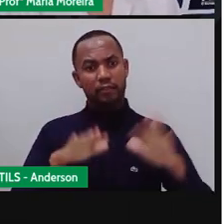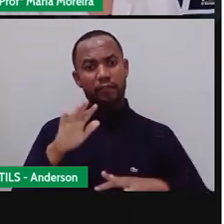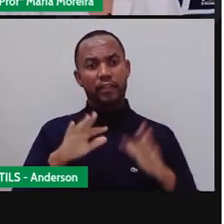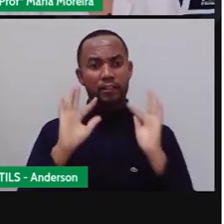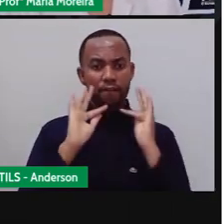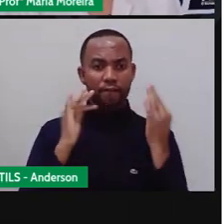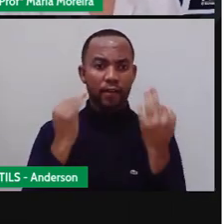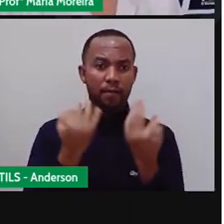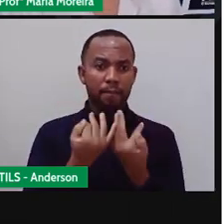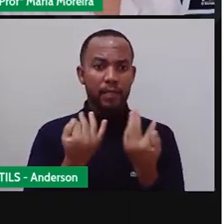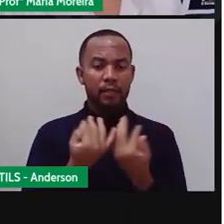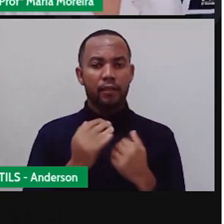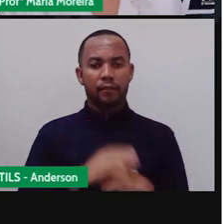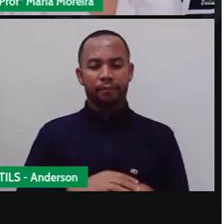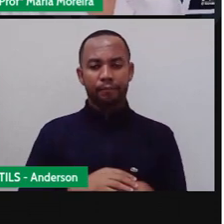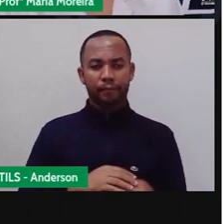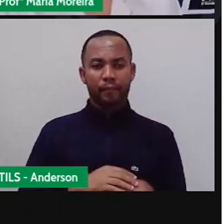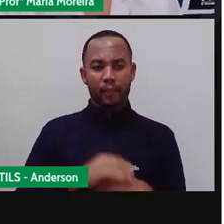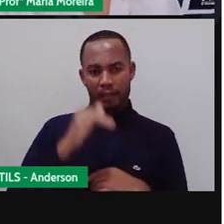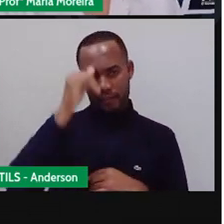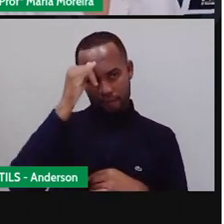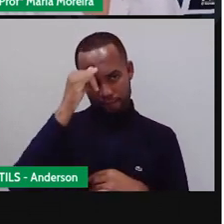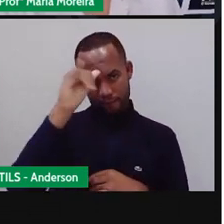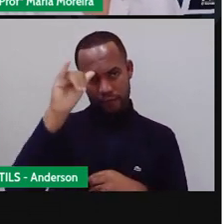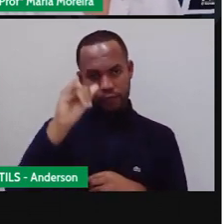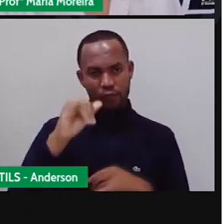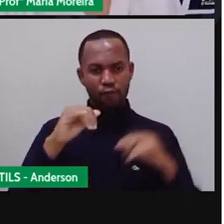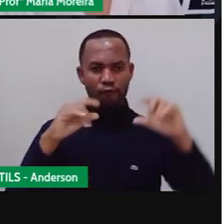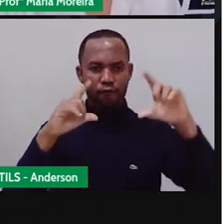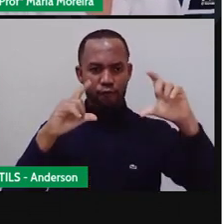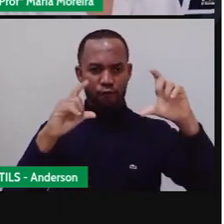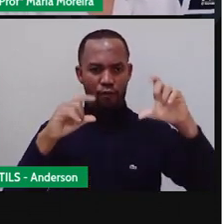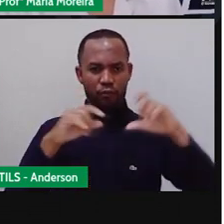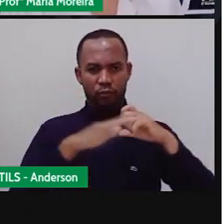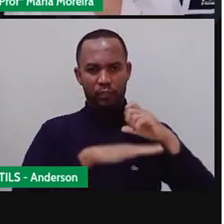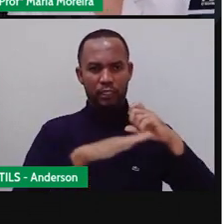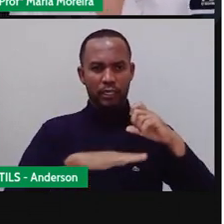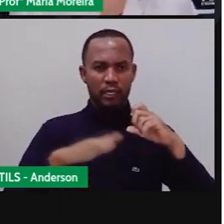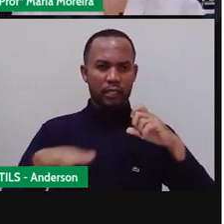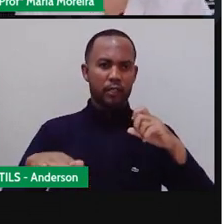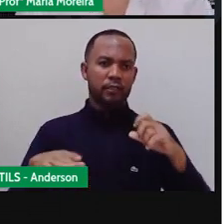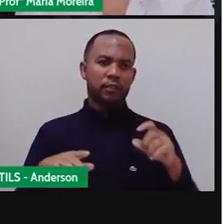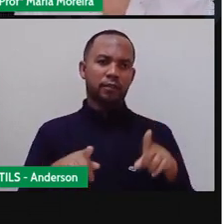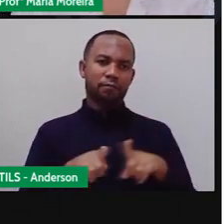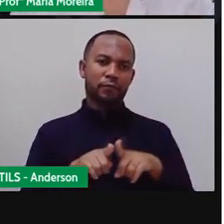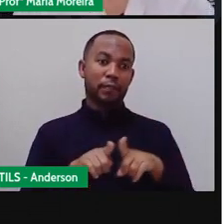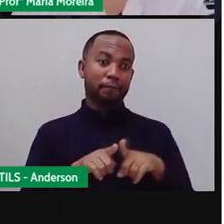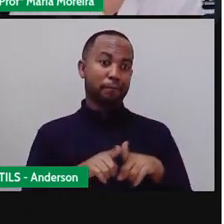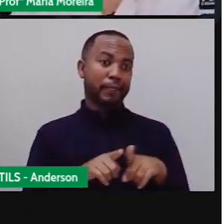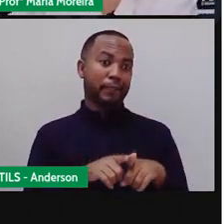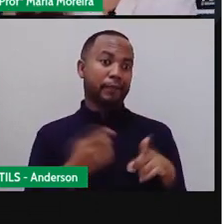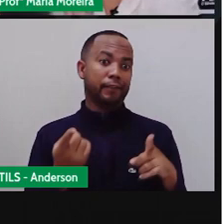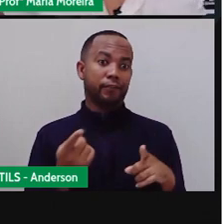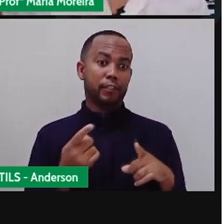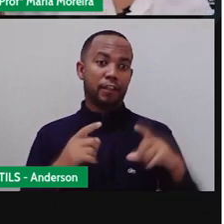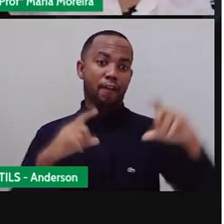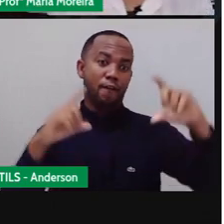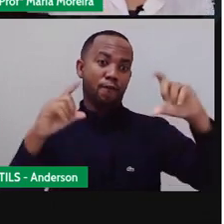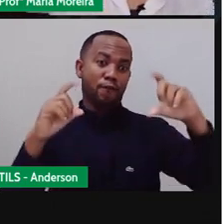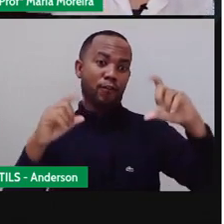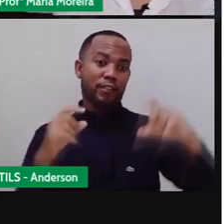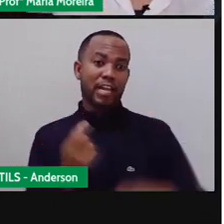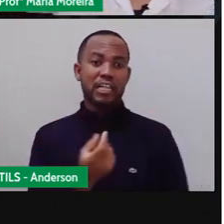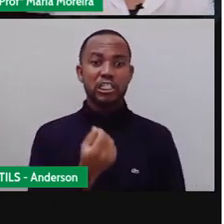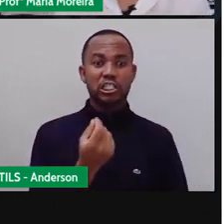família. Evite postar fotos, principalmente de crianças, né? E que identifiquem bens pessoais. O que a Pró fez aqui agora? Ela pegou o celular